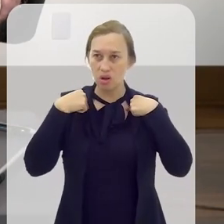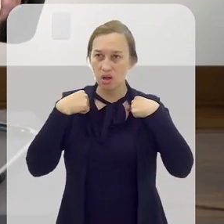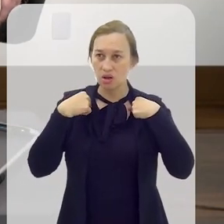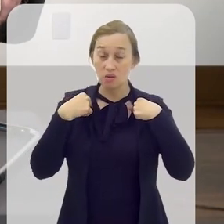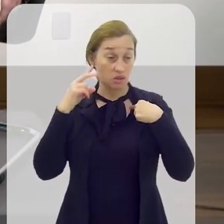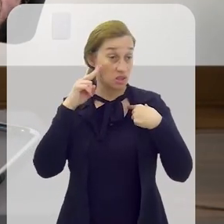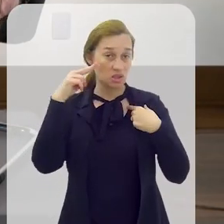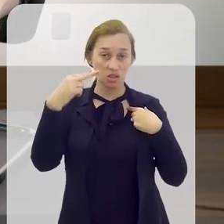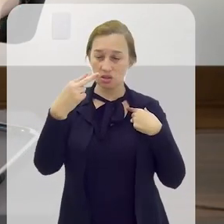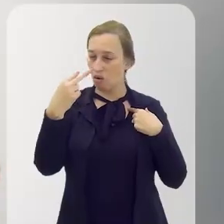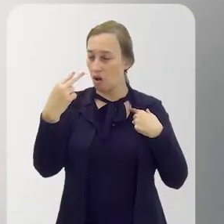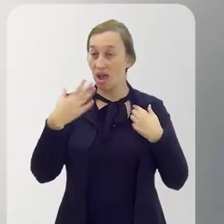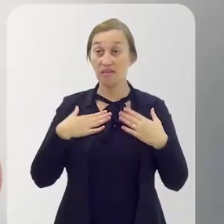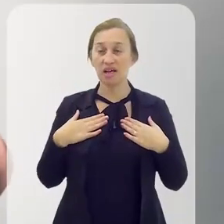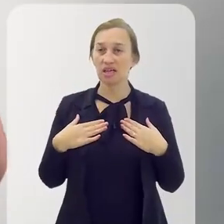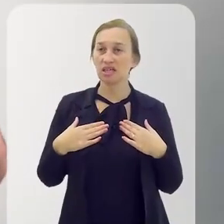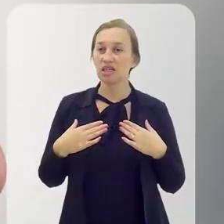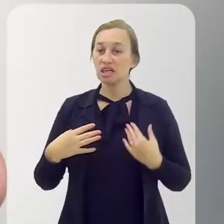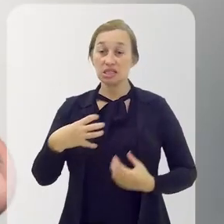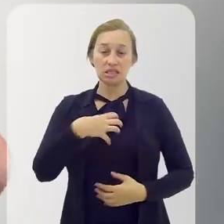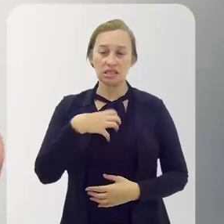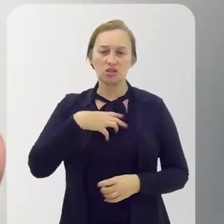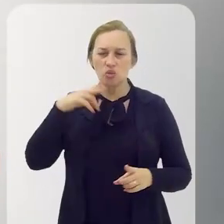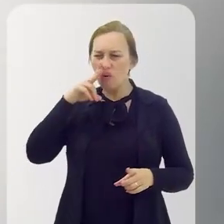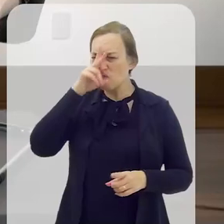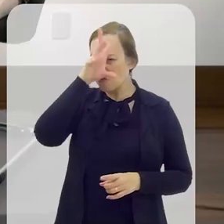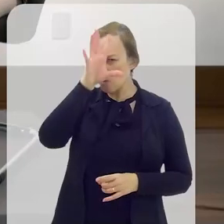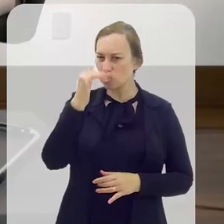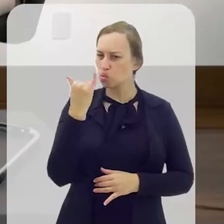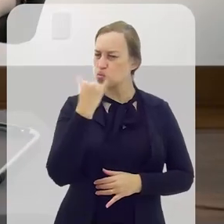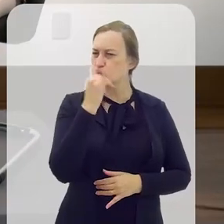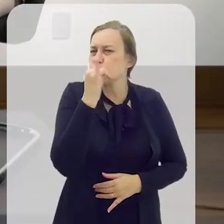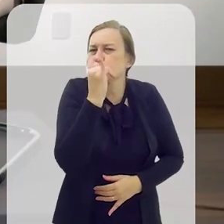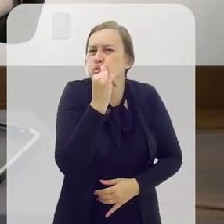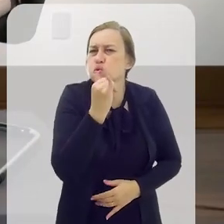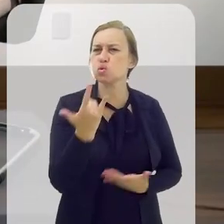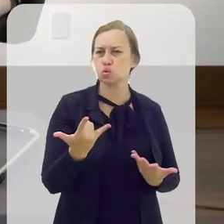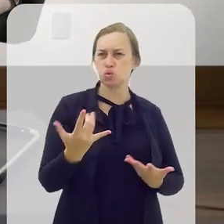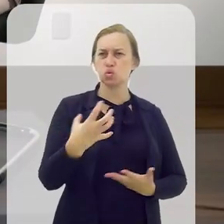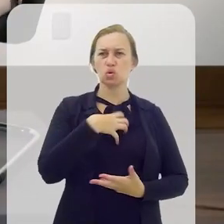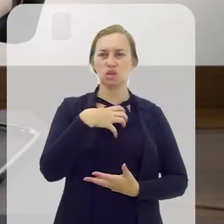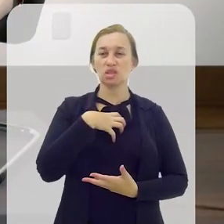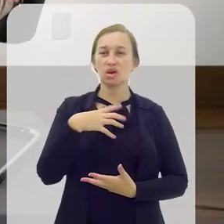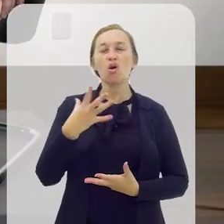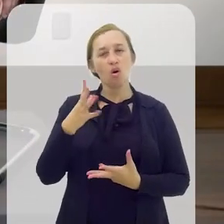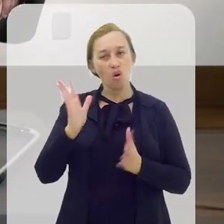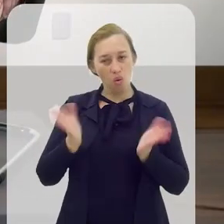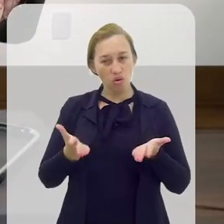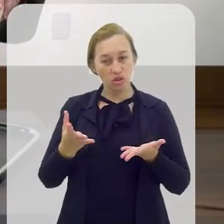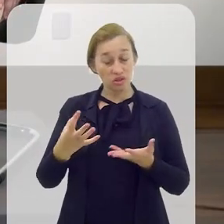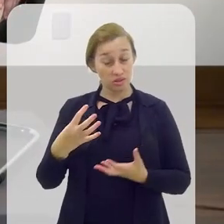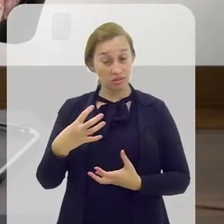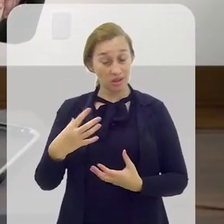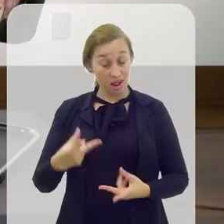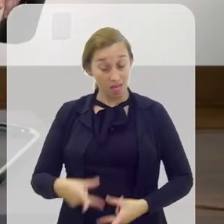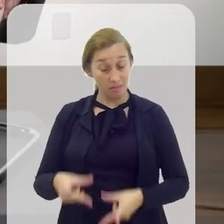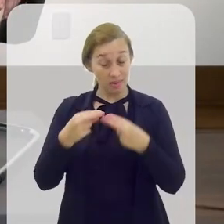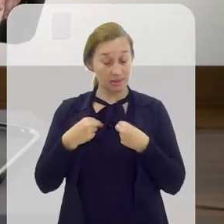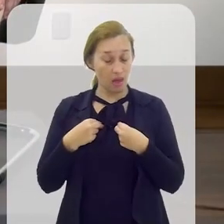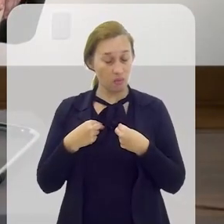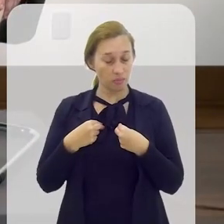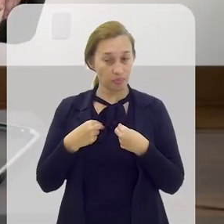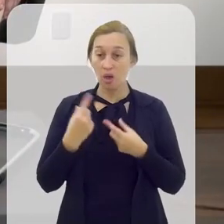coloca o cordão, de repente você se olha e fala, nossa, a onça está me trazendo essa energia. E é isso, de fato. Hoje ela me trouxe.